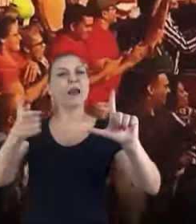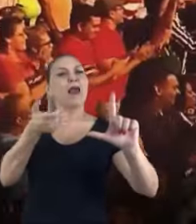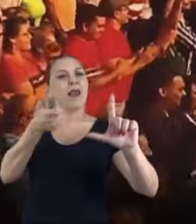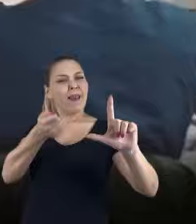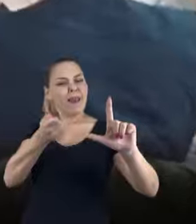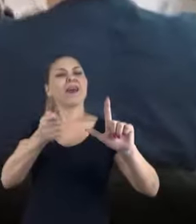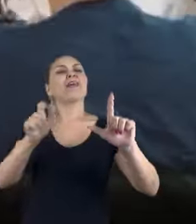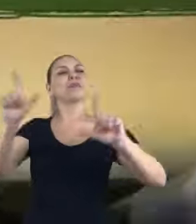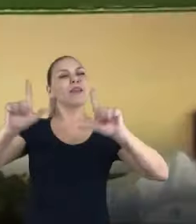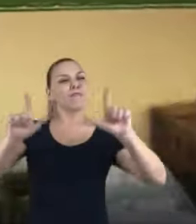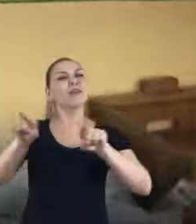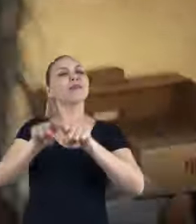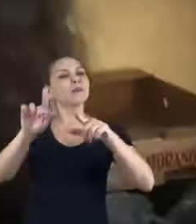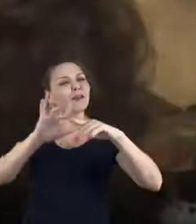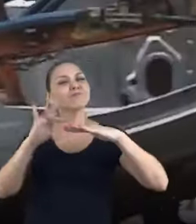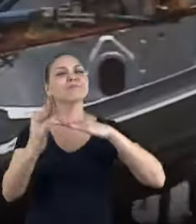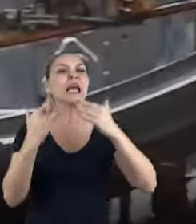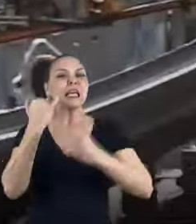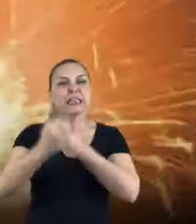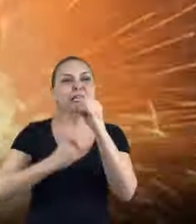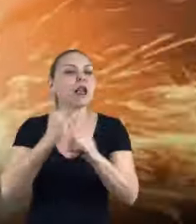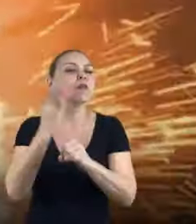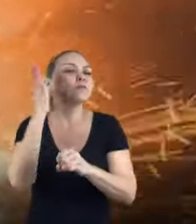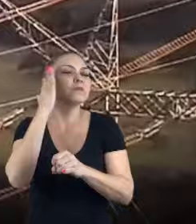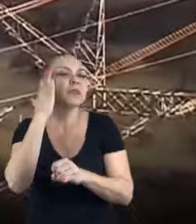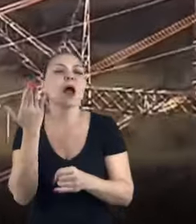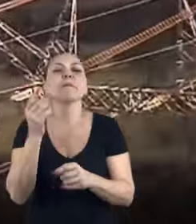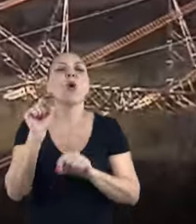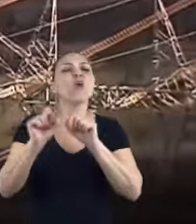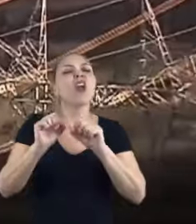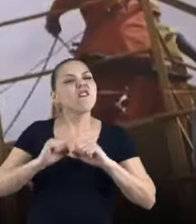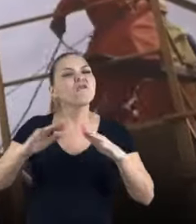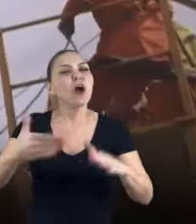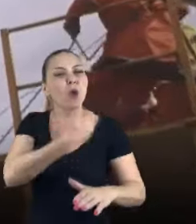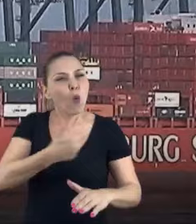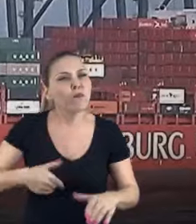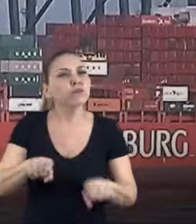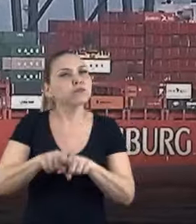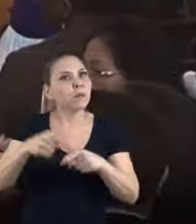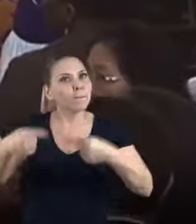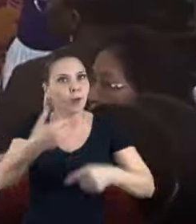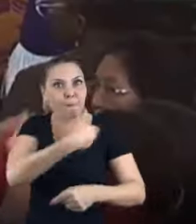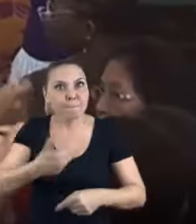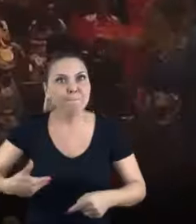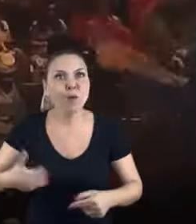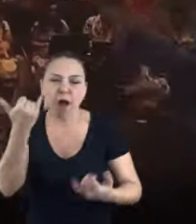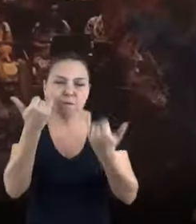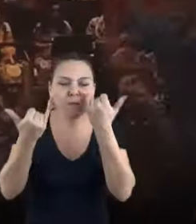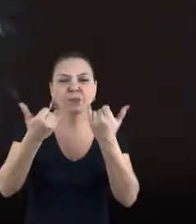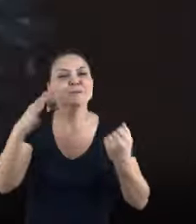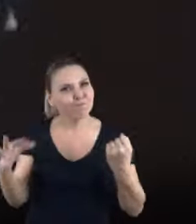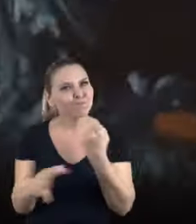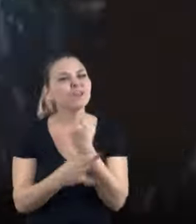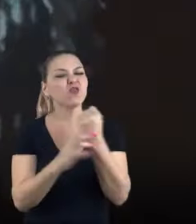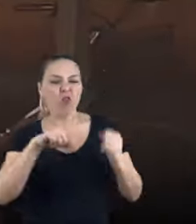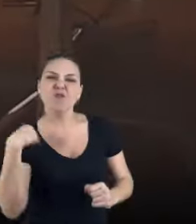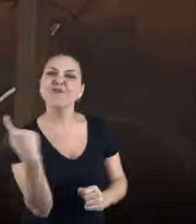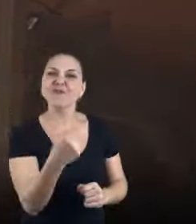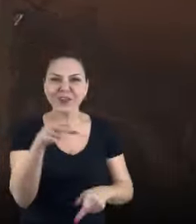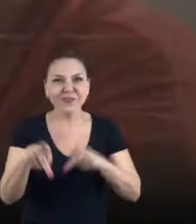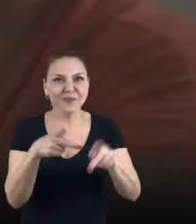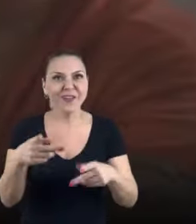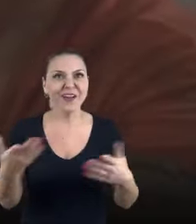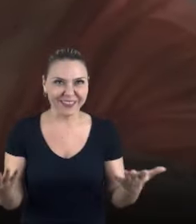Sintonize na TV e na internet e saiba sobre as ações de governo e políticas públicas. É a fonte de informação